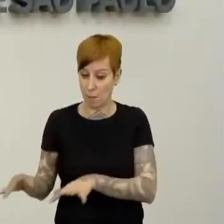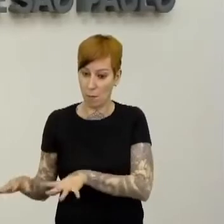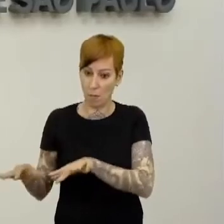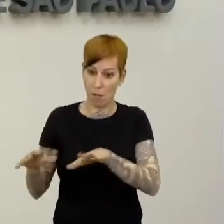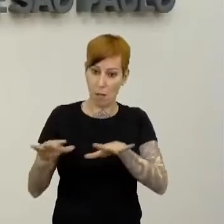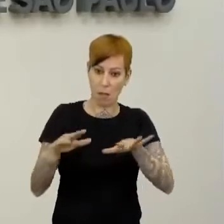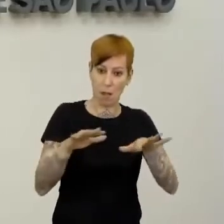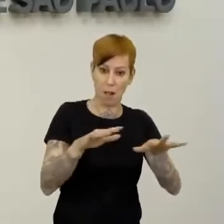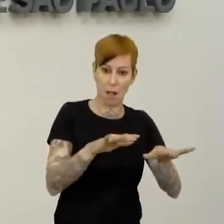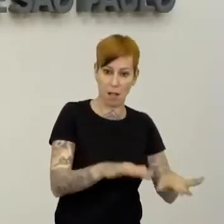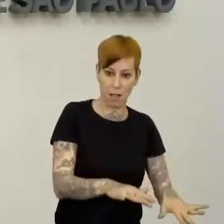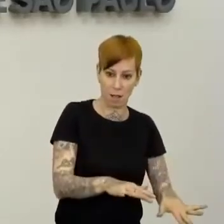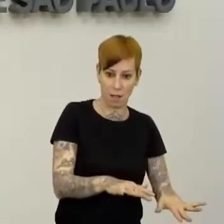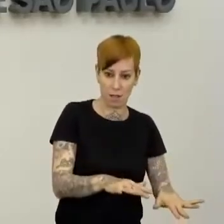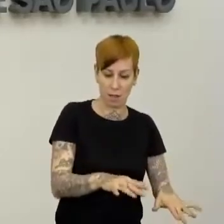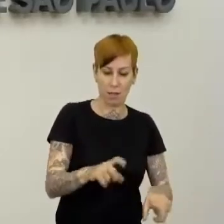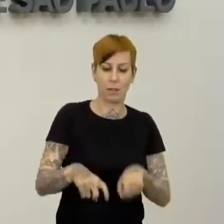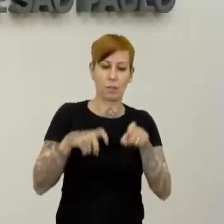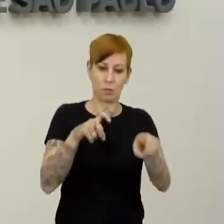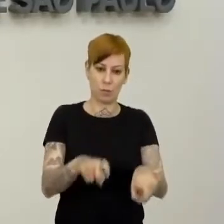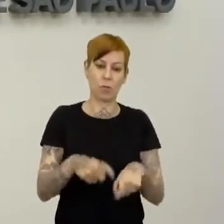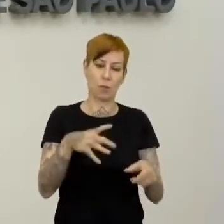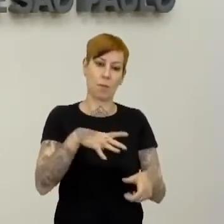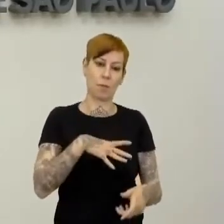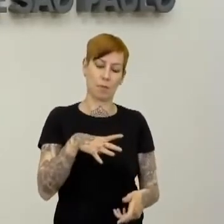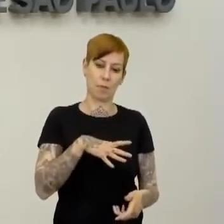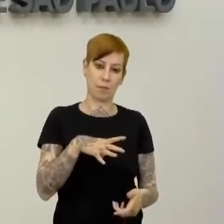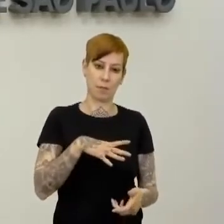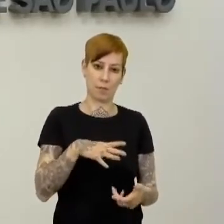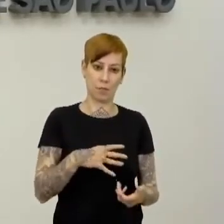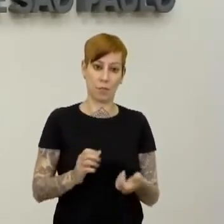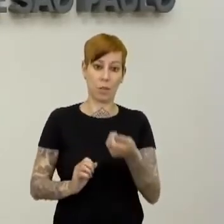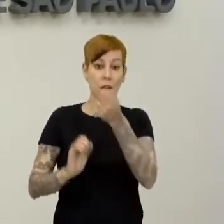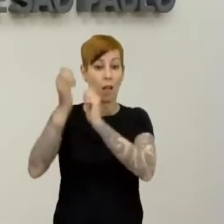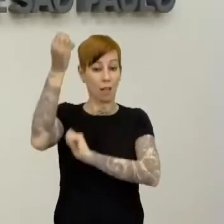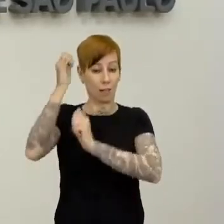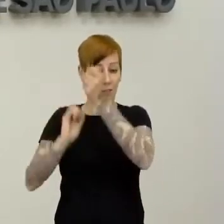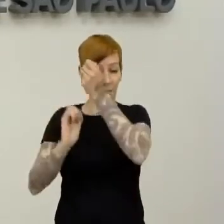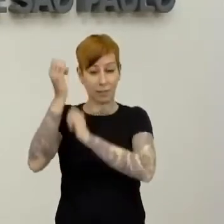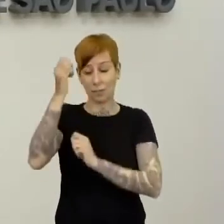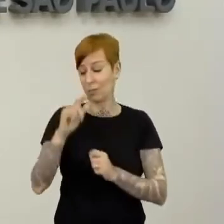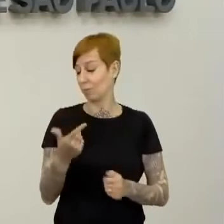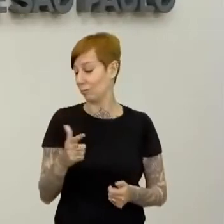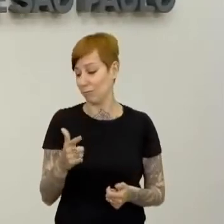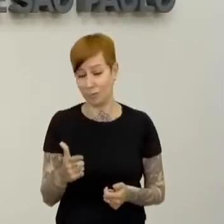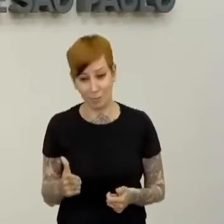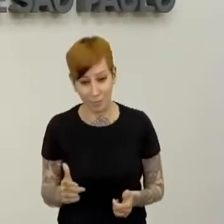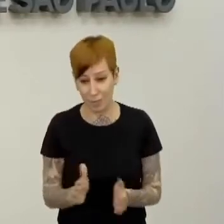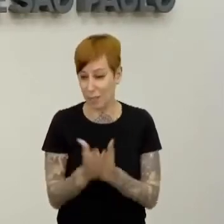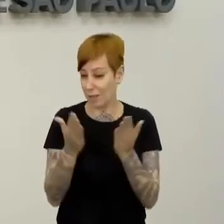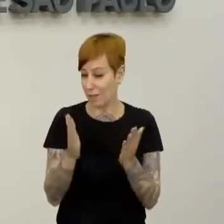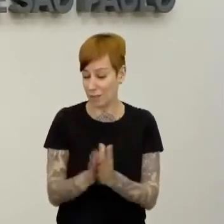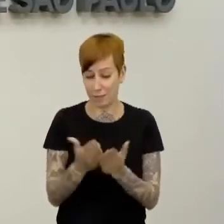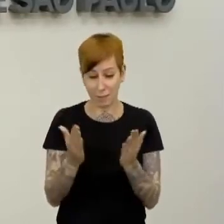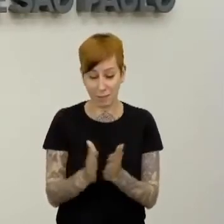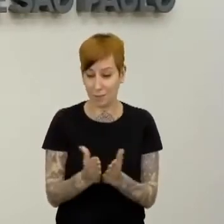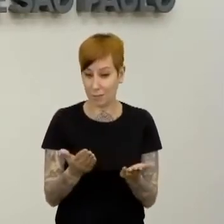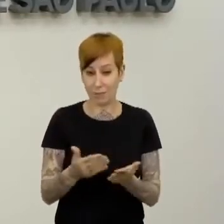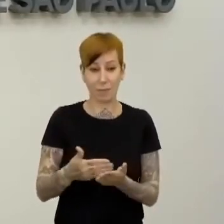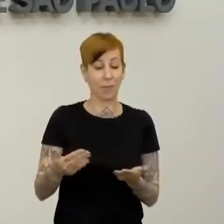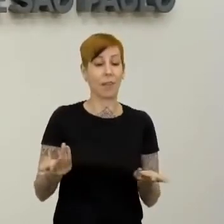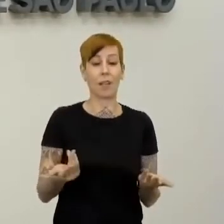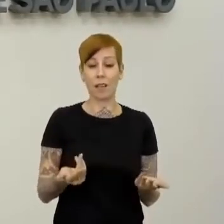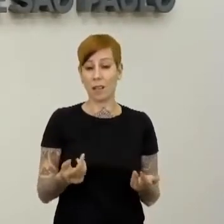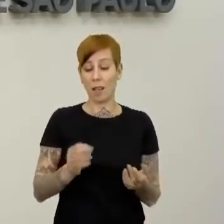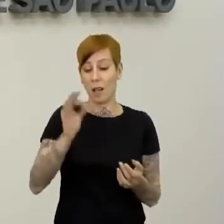desenvolvendo, as indústrias não estavam no Nordeste, nós temos desemprego, fome, altas taxas de inflação, as